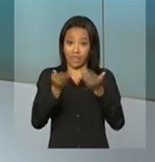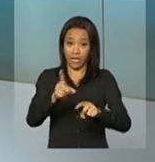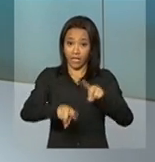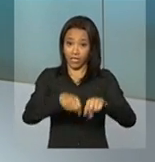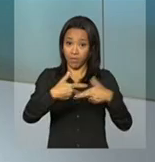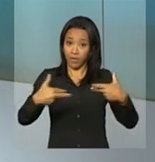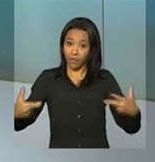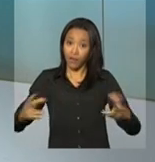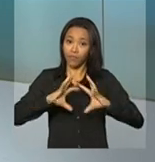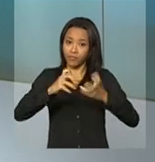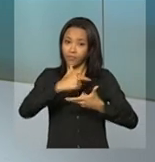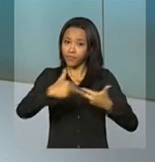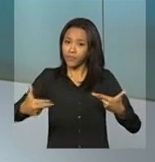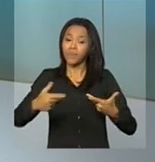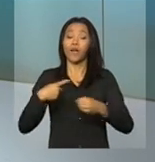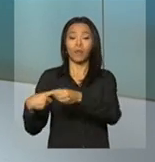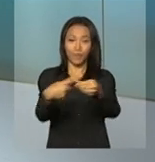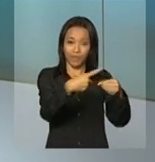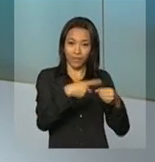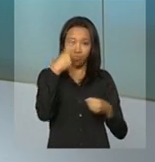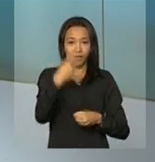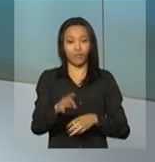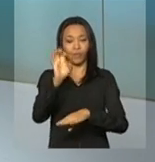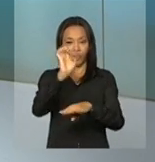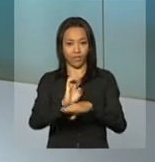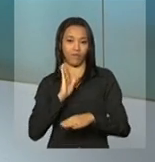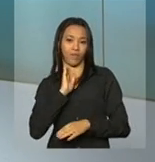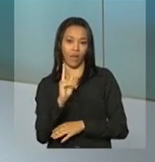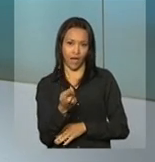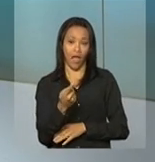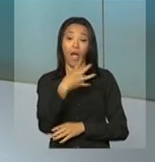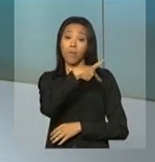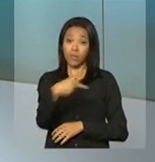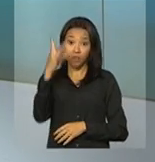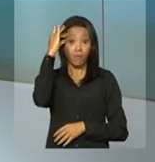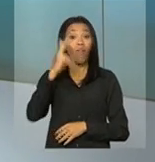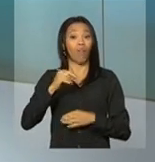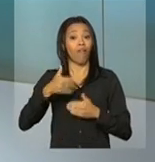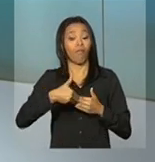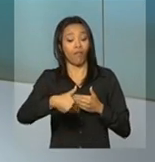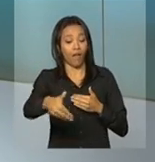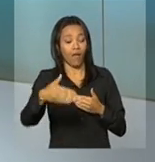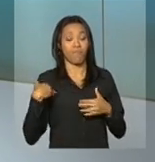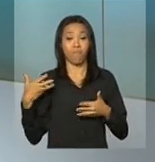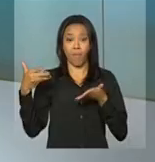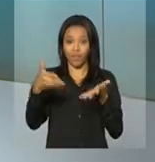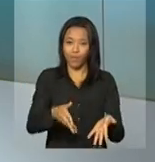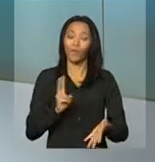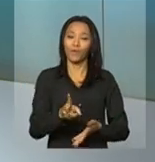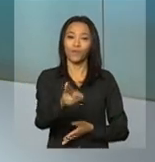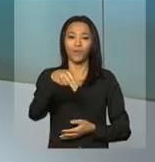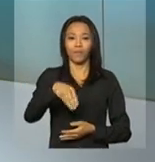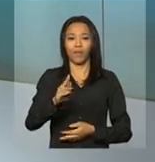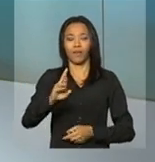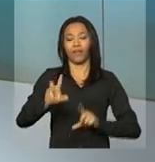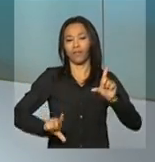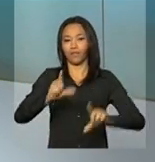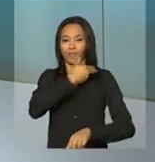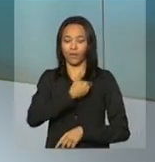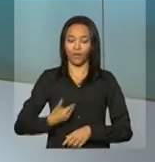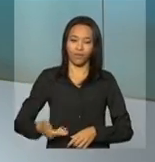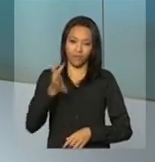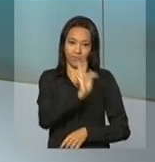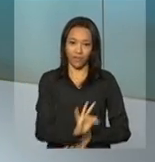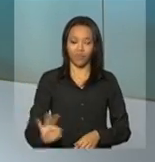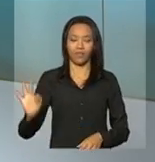a municípios de Minas Gerais. A presidenta Dilma Rousseff vai participar da solenidade. Continue com a gente aqui na NBR, a